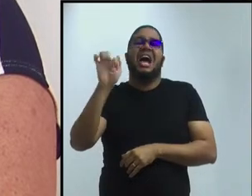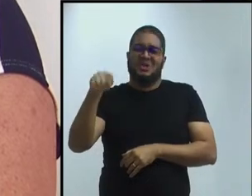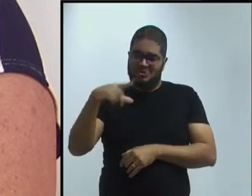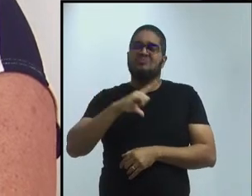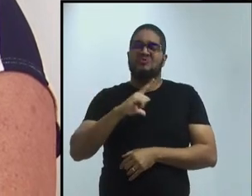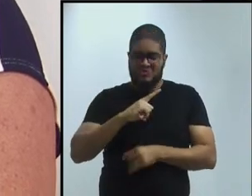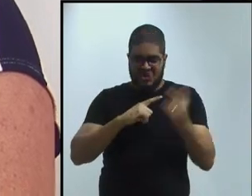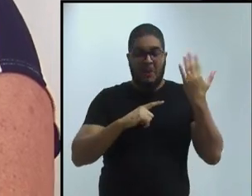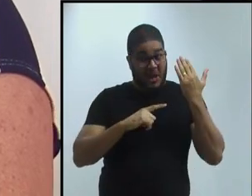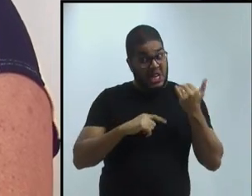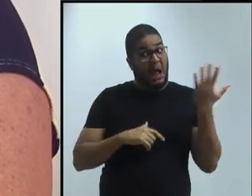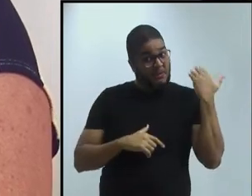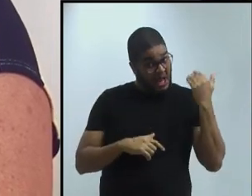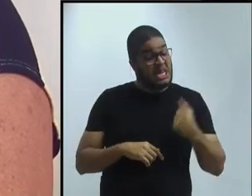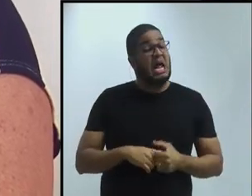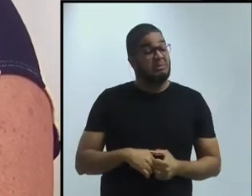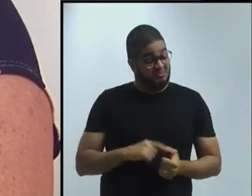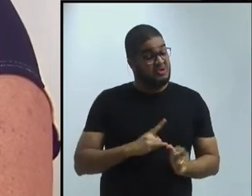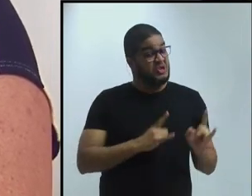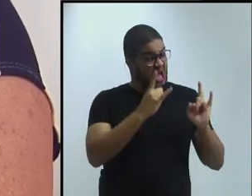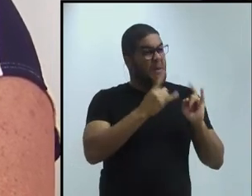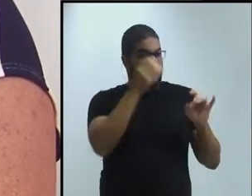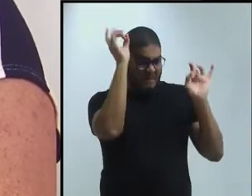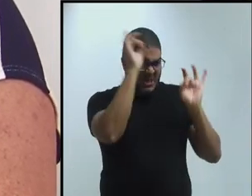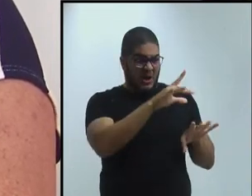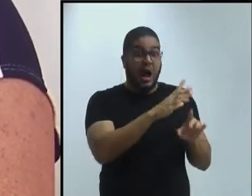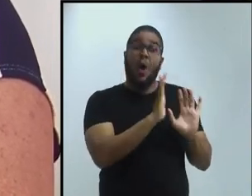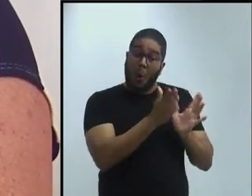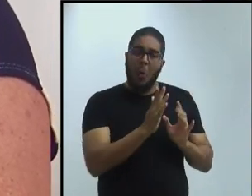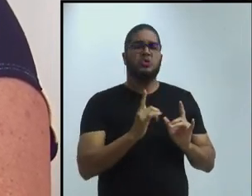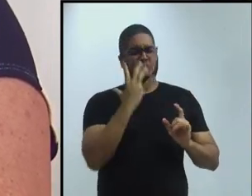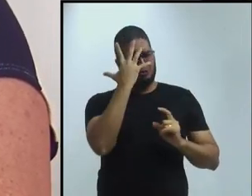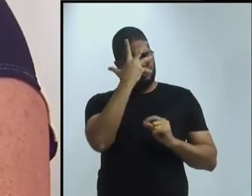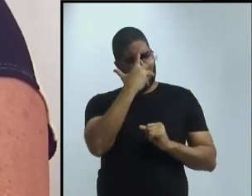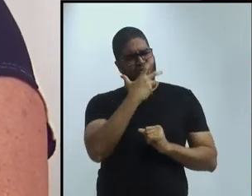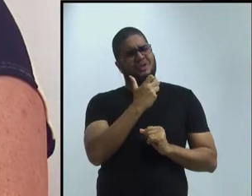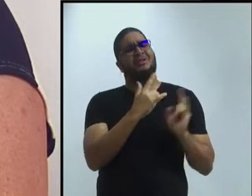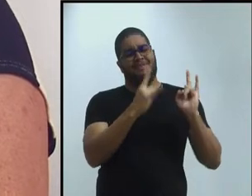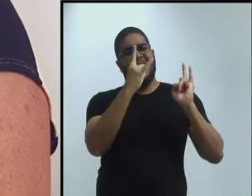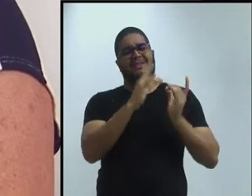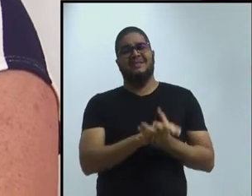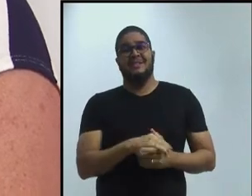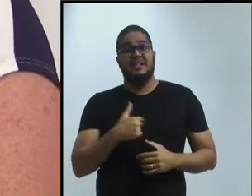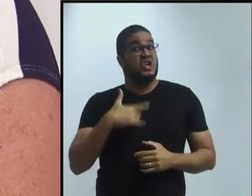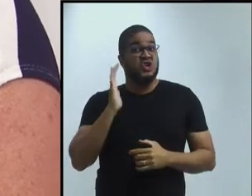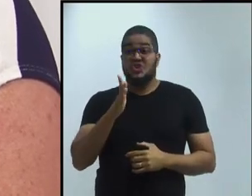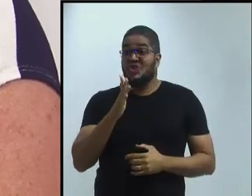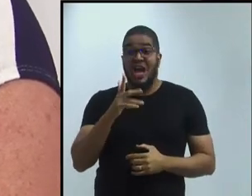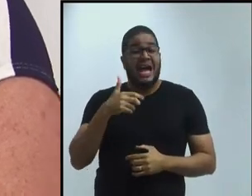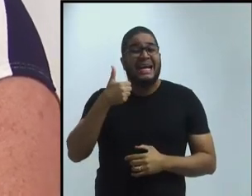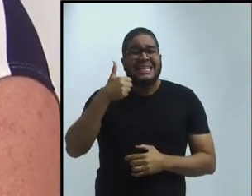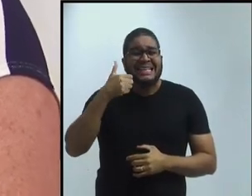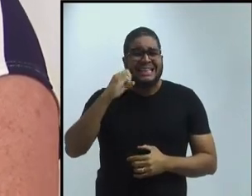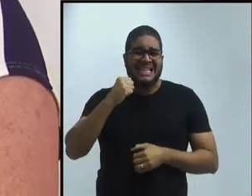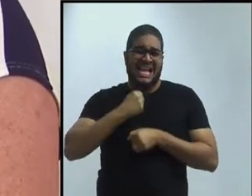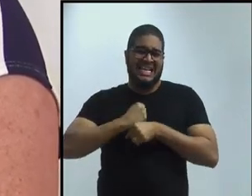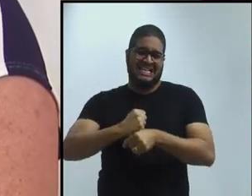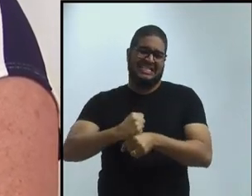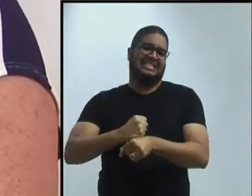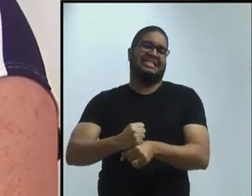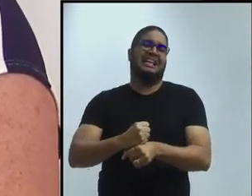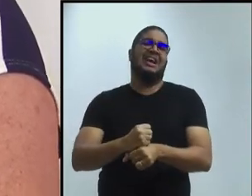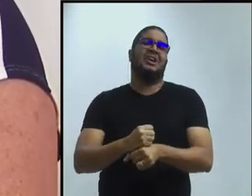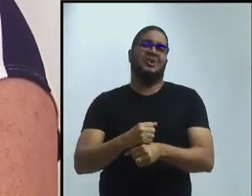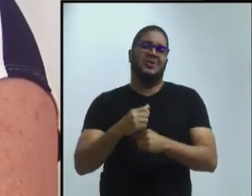E os dez anos do doutorado. Eu, para falar a verdade, nem me lembrava que já se passaram dez